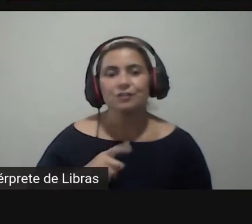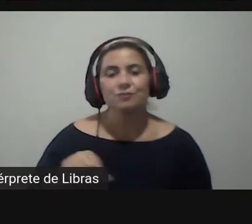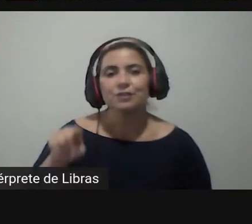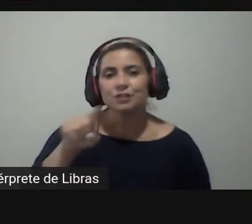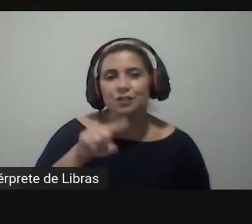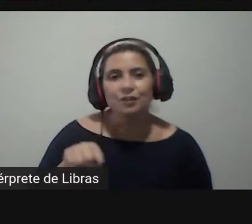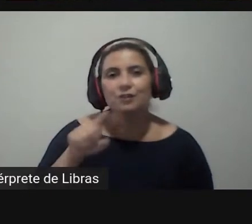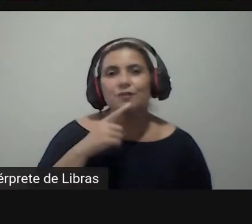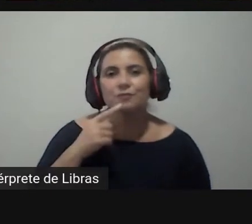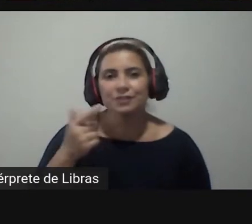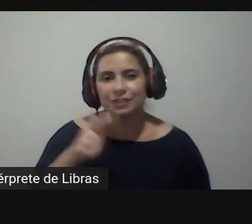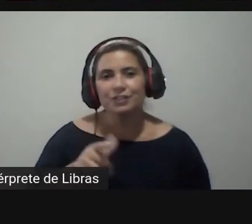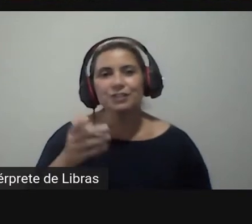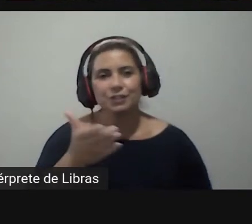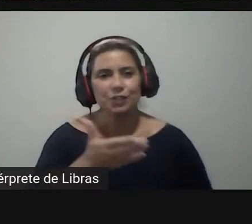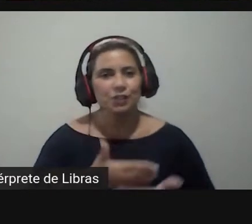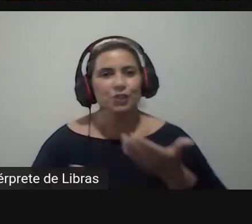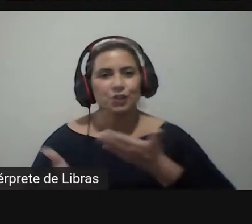fizéssemos essa troca tá bom